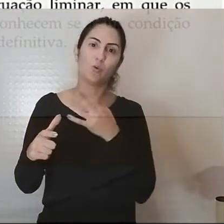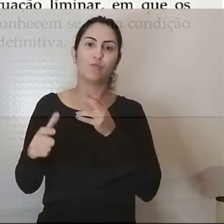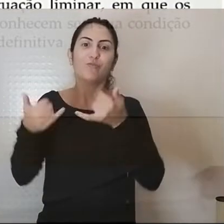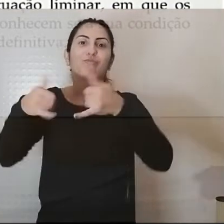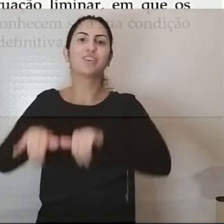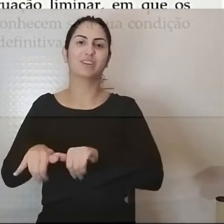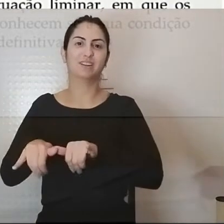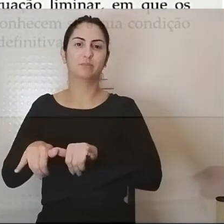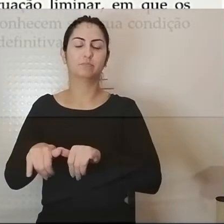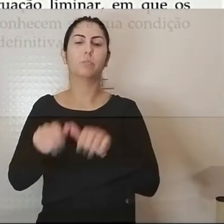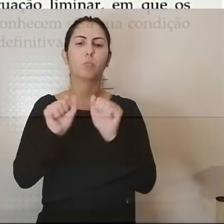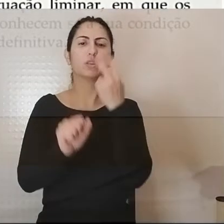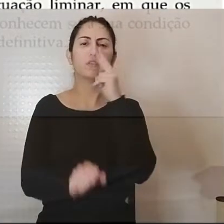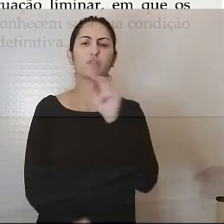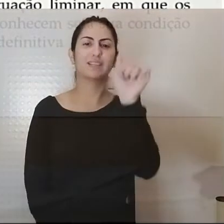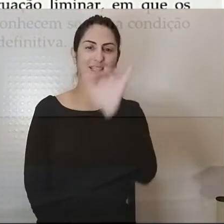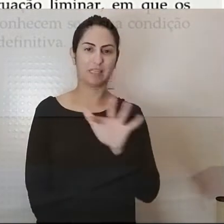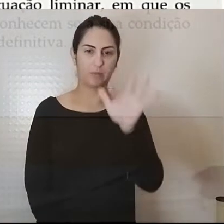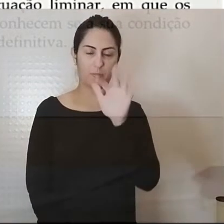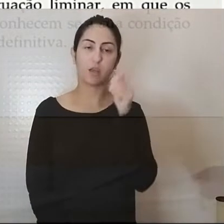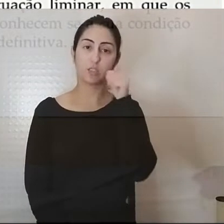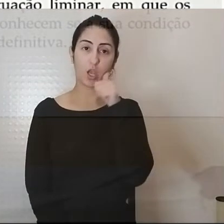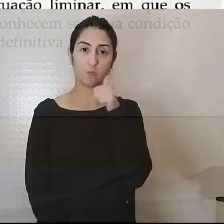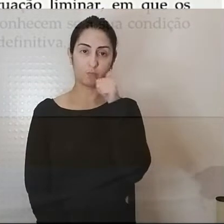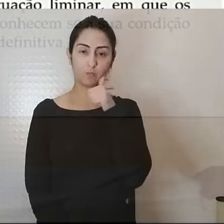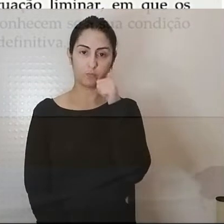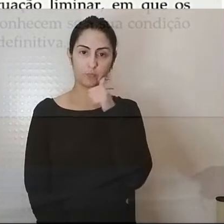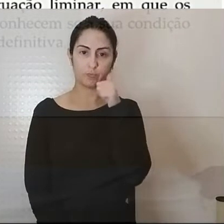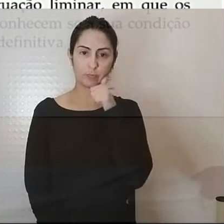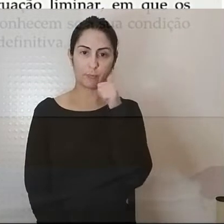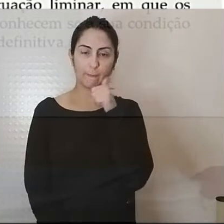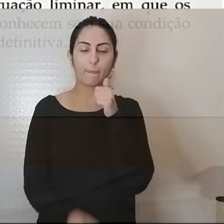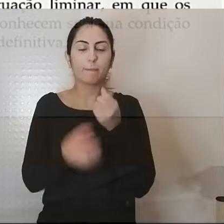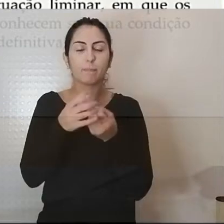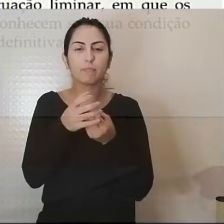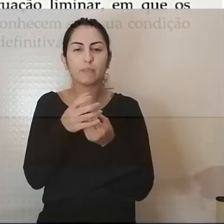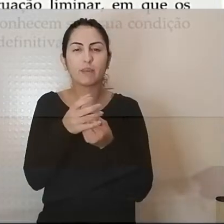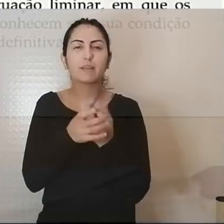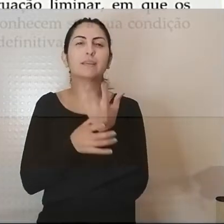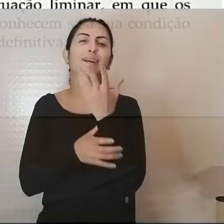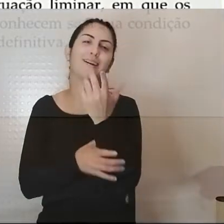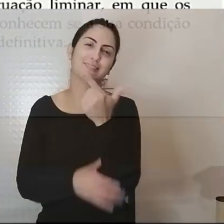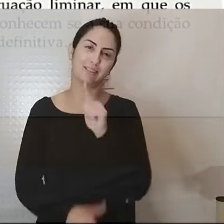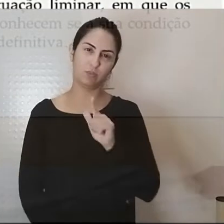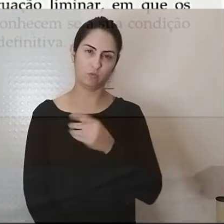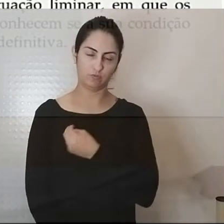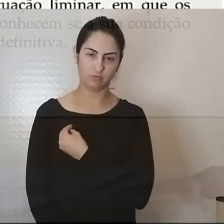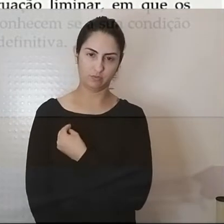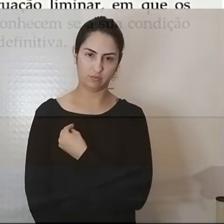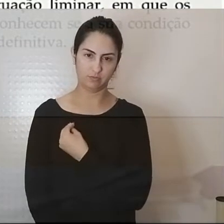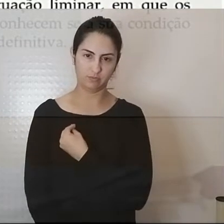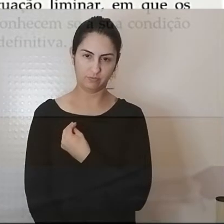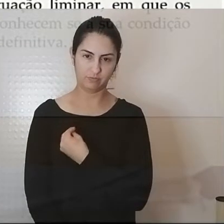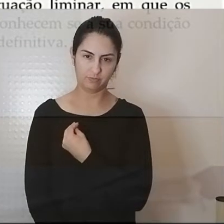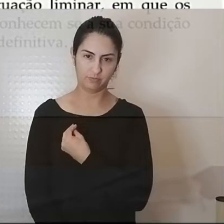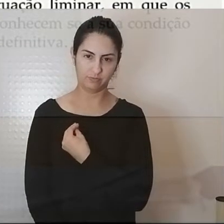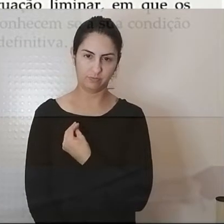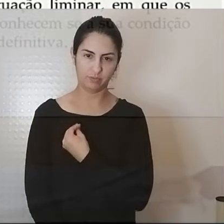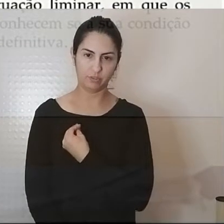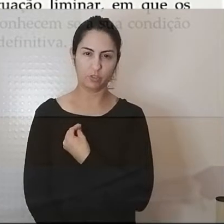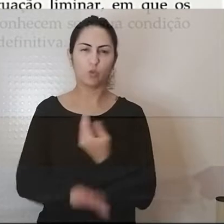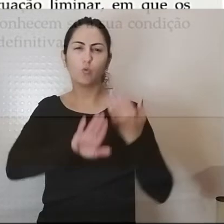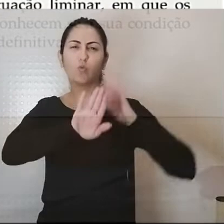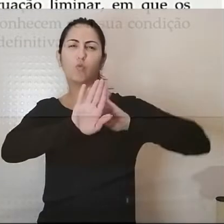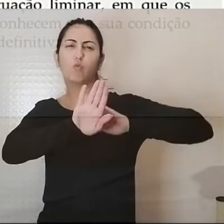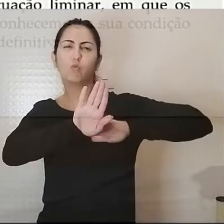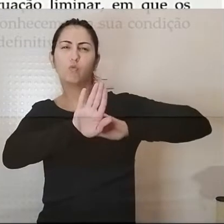imagem uma mulher a reconstruir a sua vida no fundo desta imagem